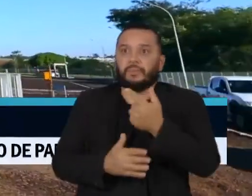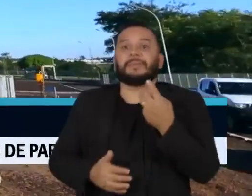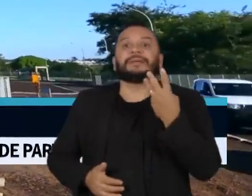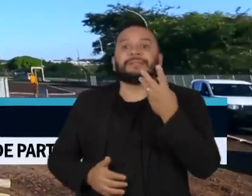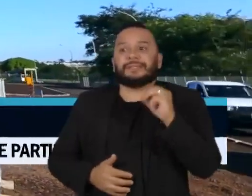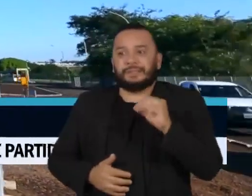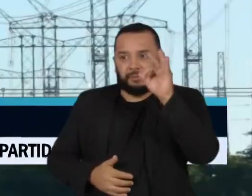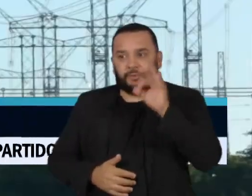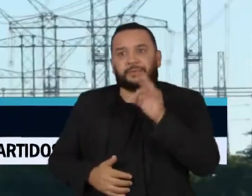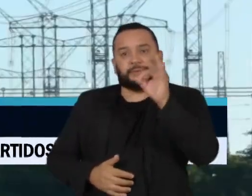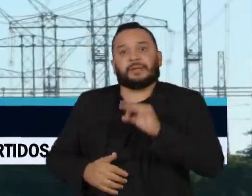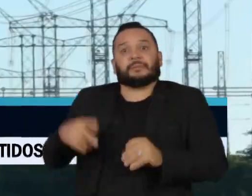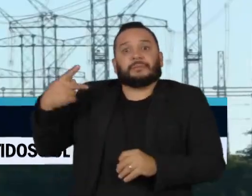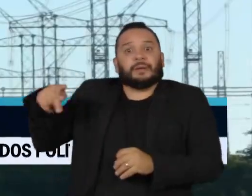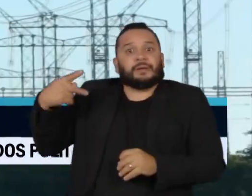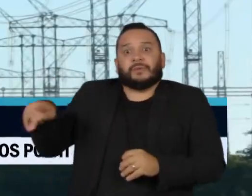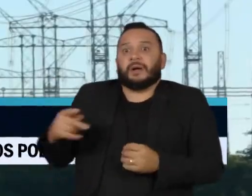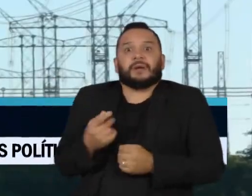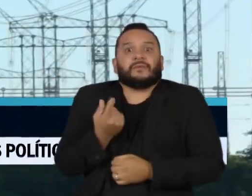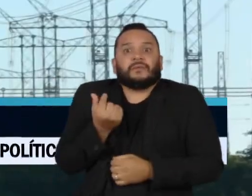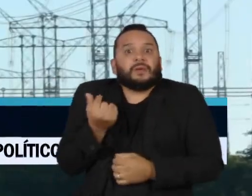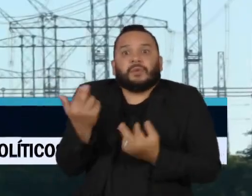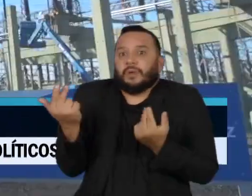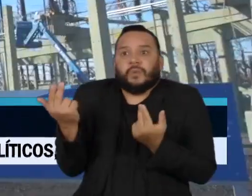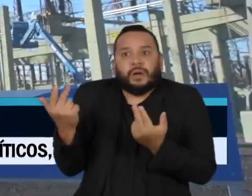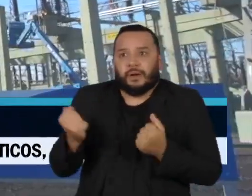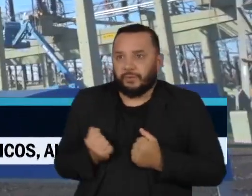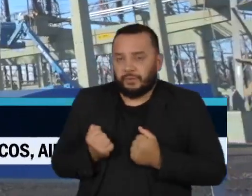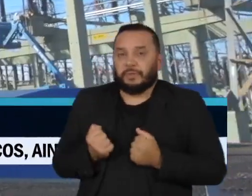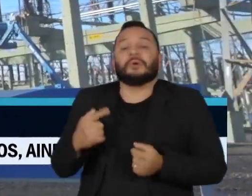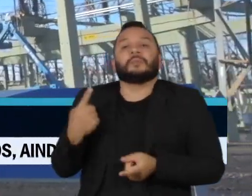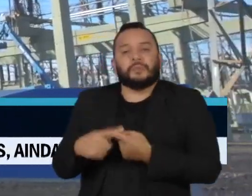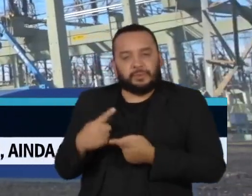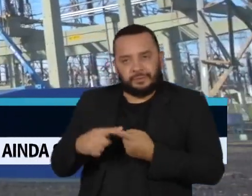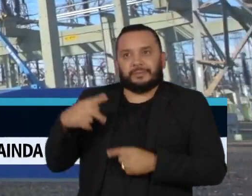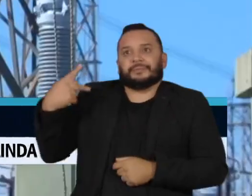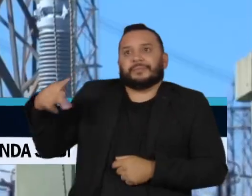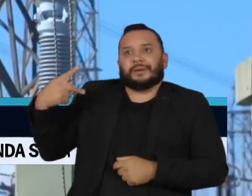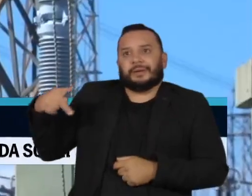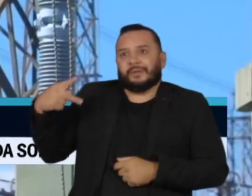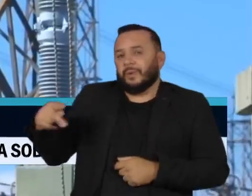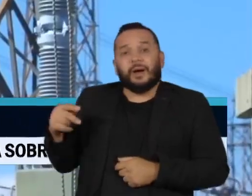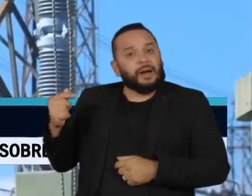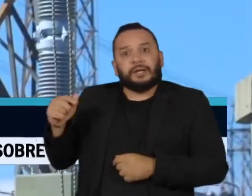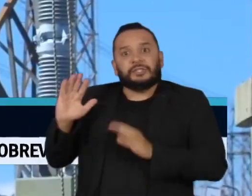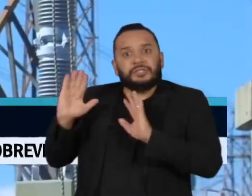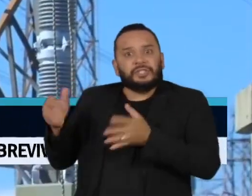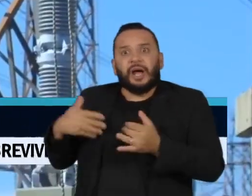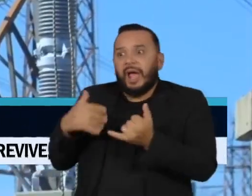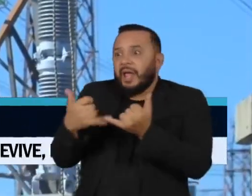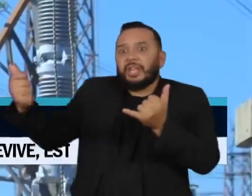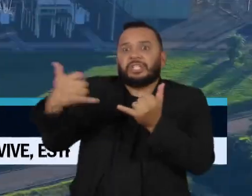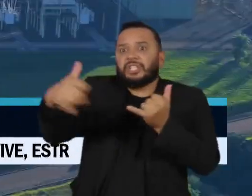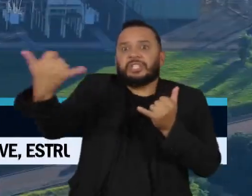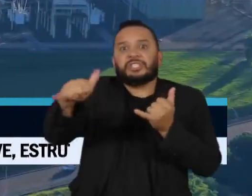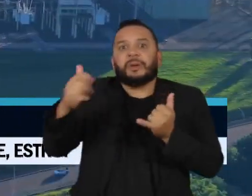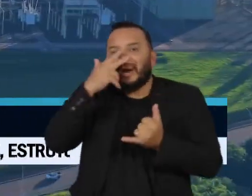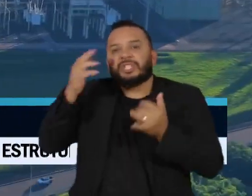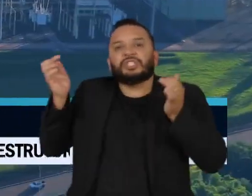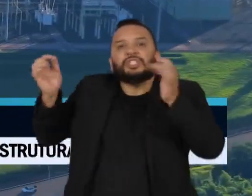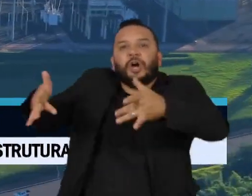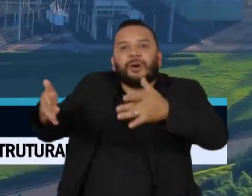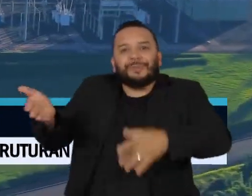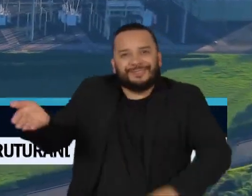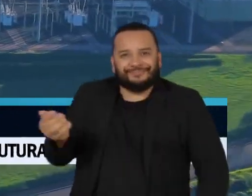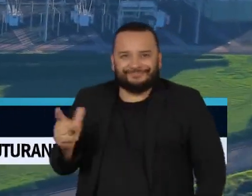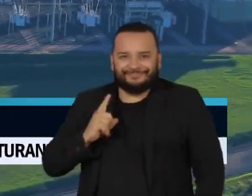do Paraguai pelo mesmo preço, uma vez que os nossos vizinhos não têm demanda para toda a energia a que tem